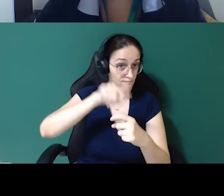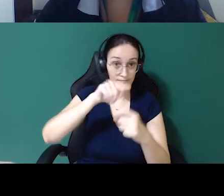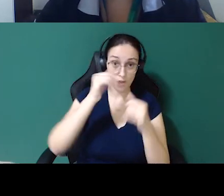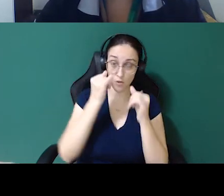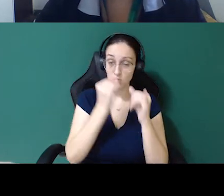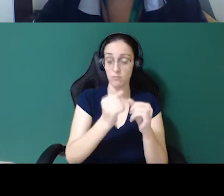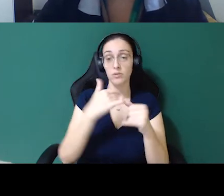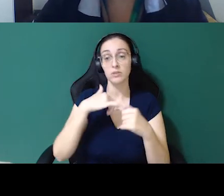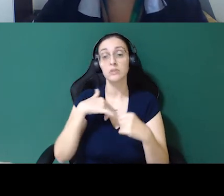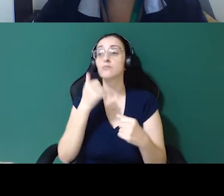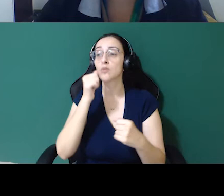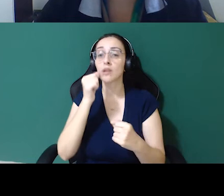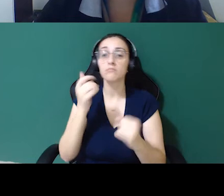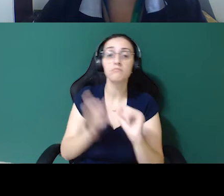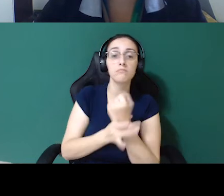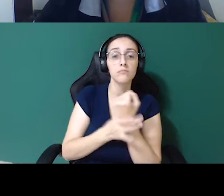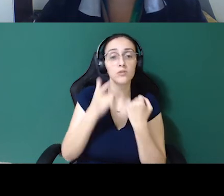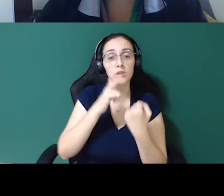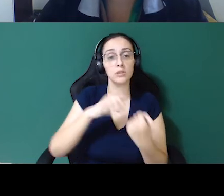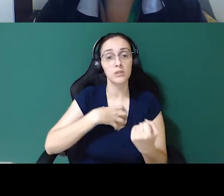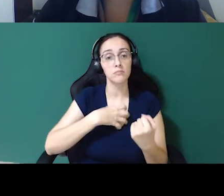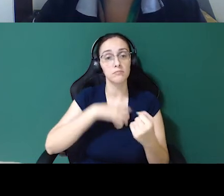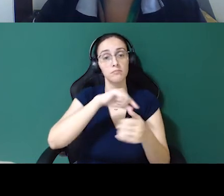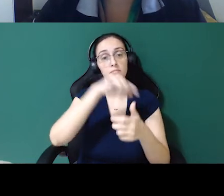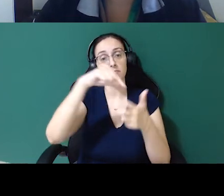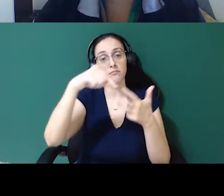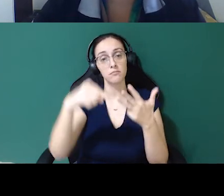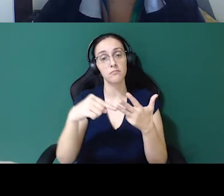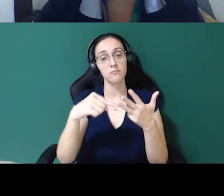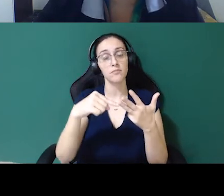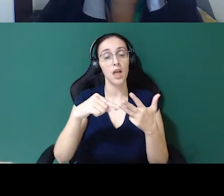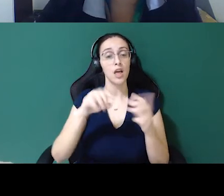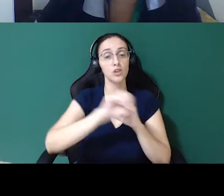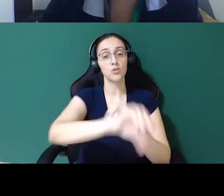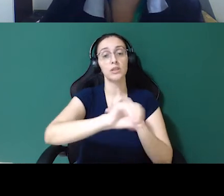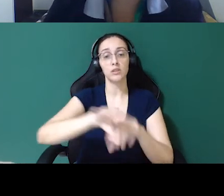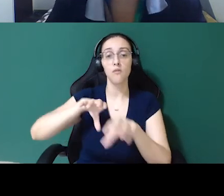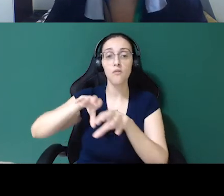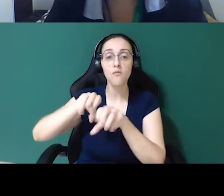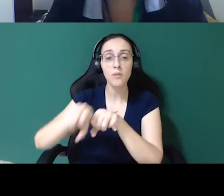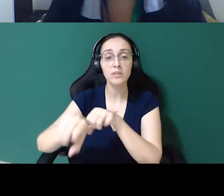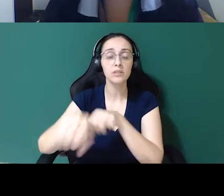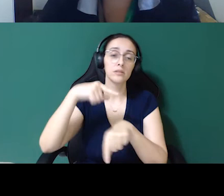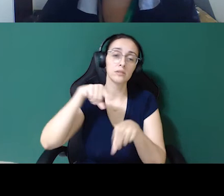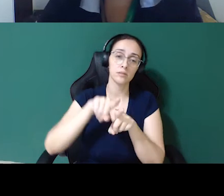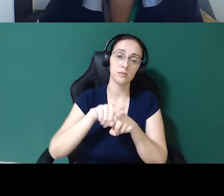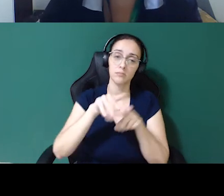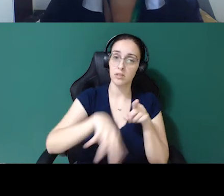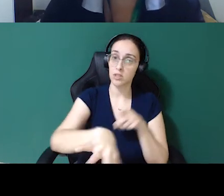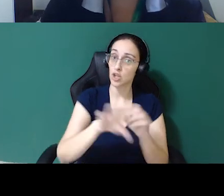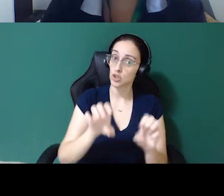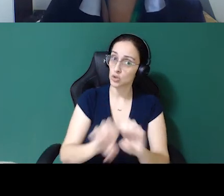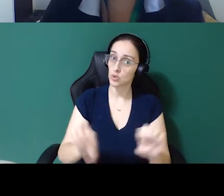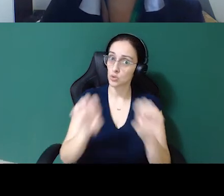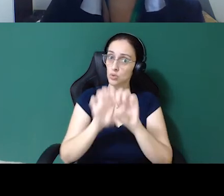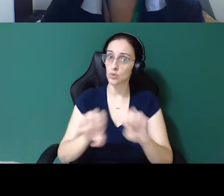mesmo. É o quatro, educação e formação, é a empresa criar estruturas de educação e formação